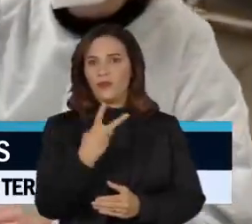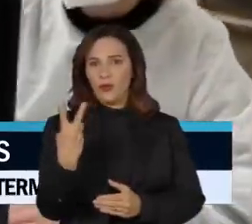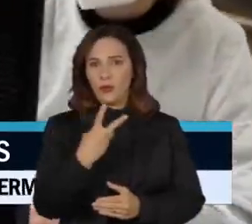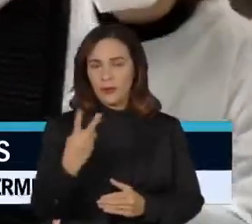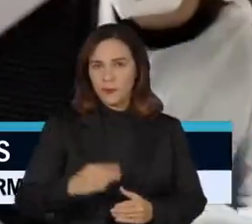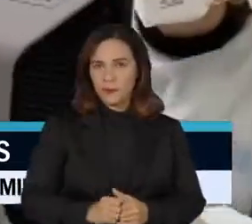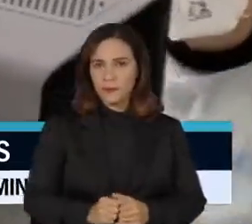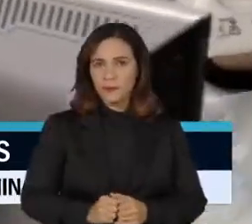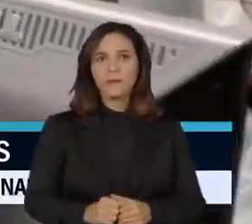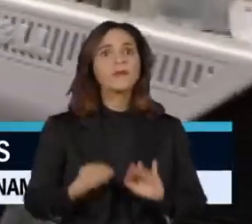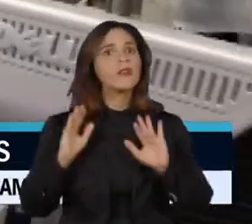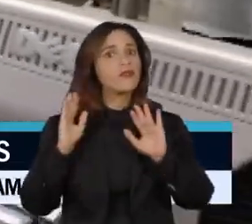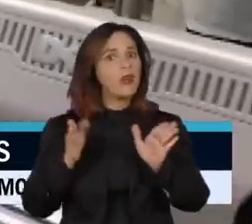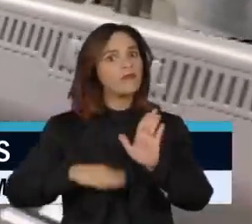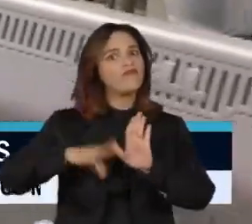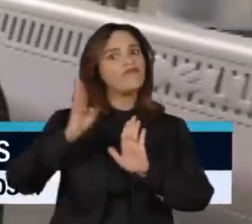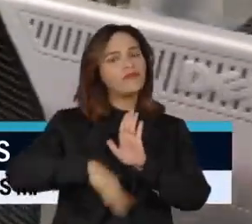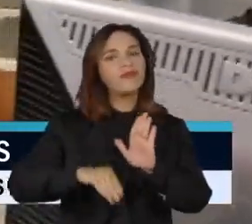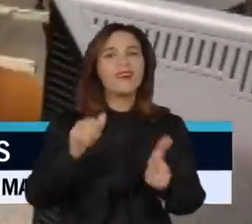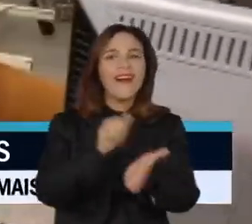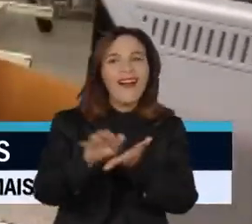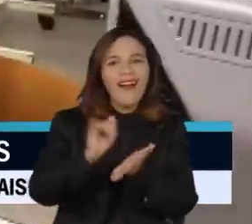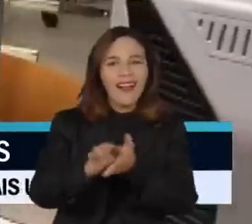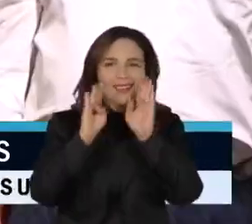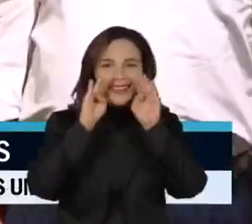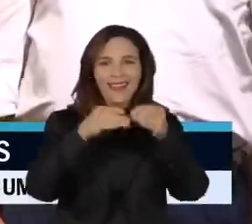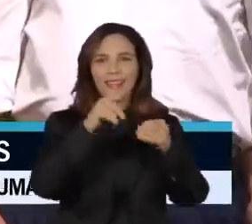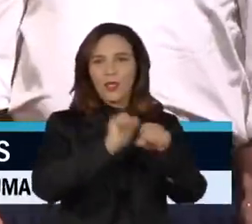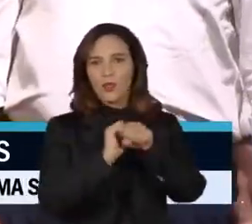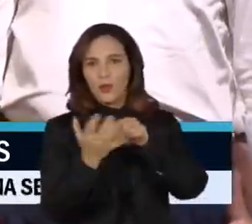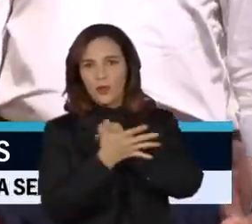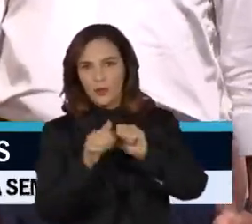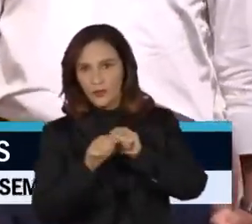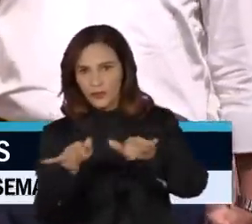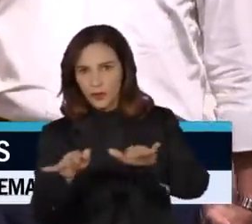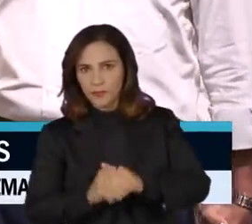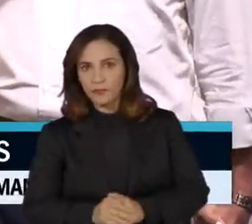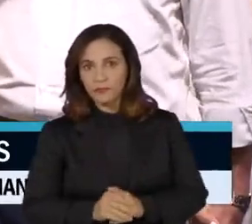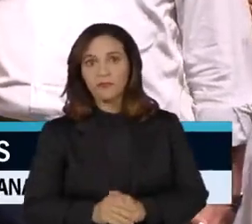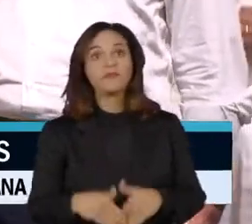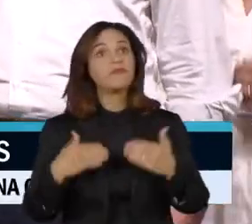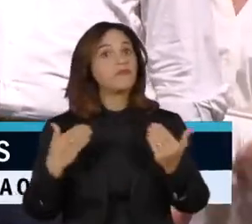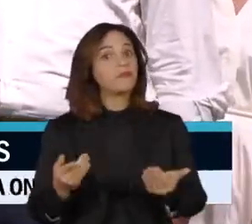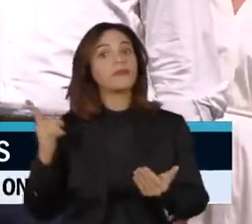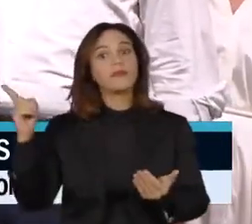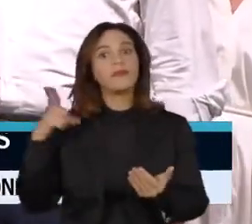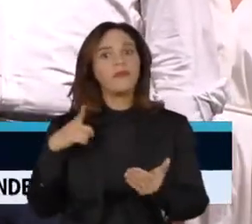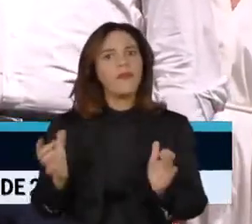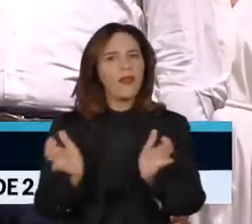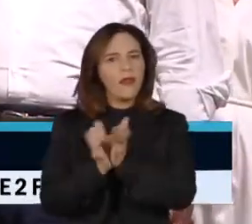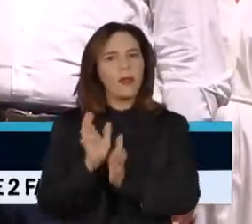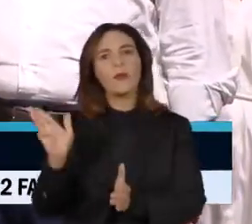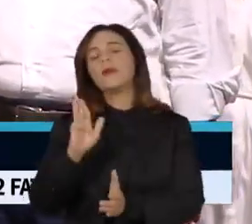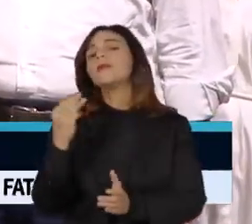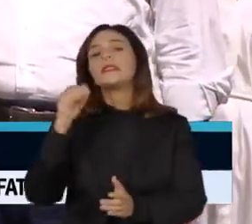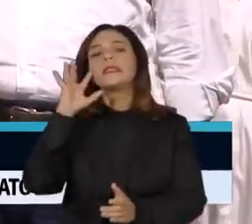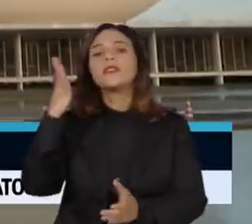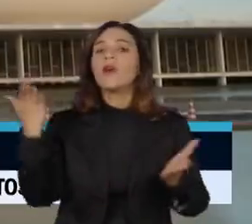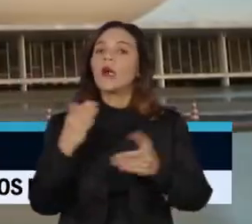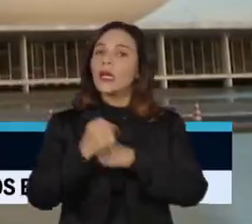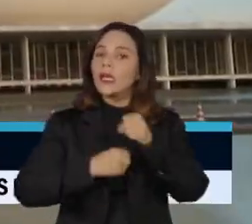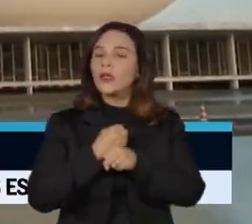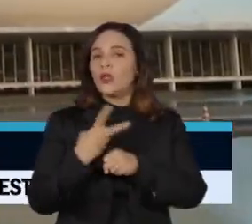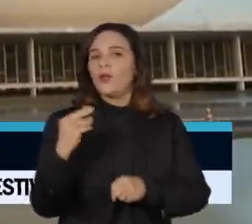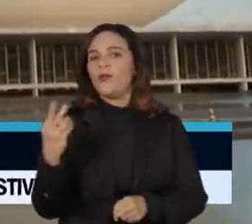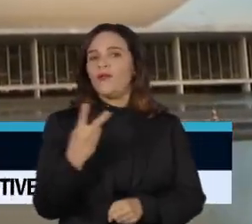Isso já descontados os gastos com a Covid-19. A equipe do presidente eleito quer resolver a situação ainda neste